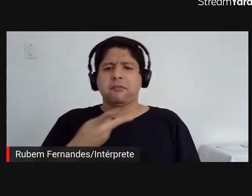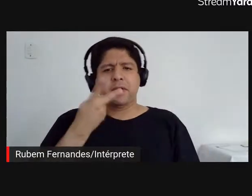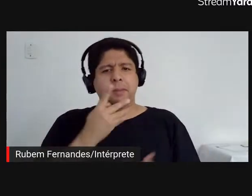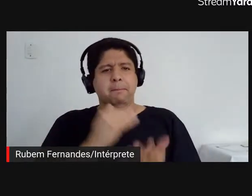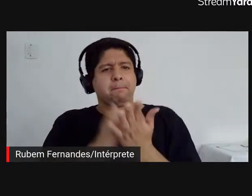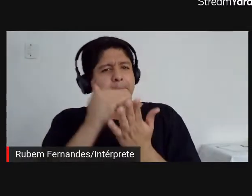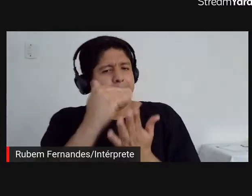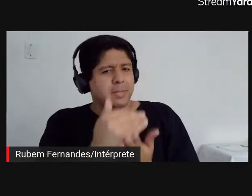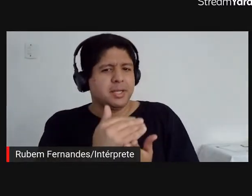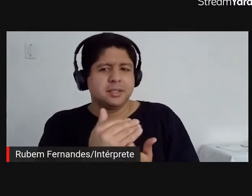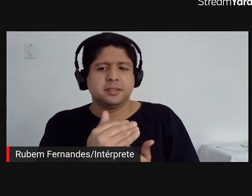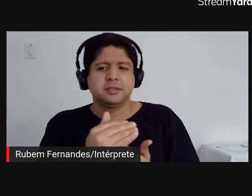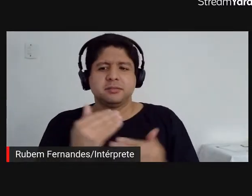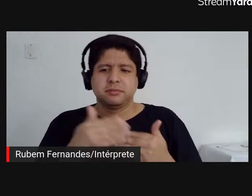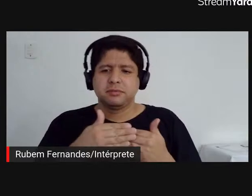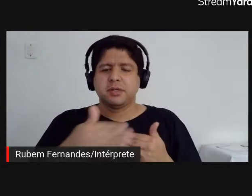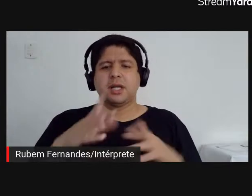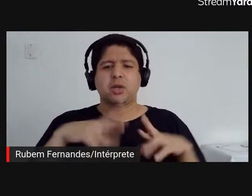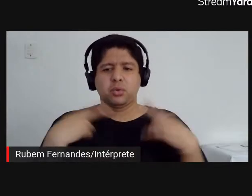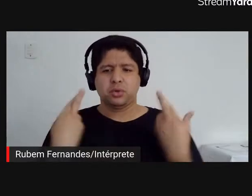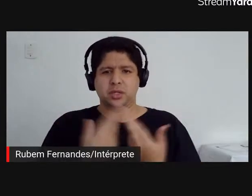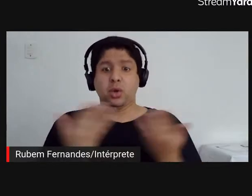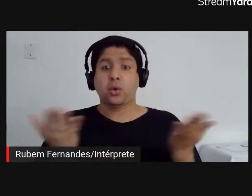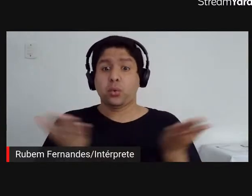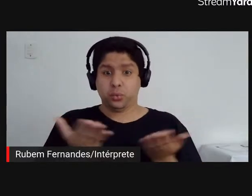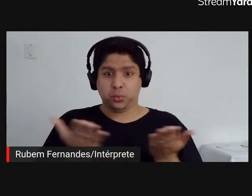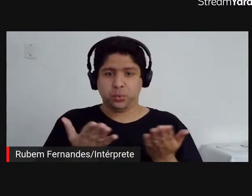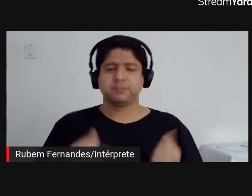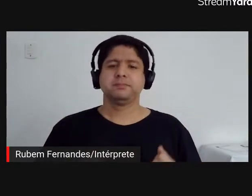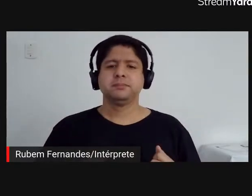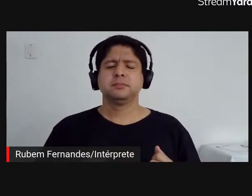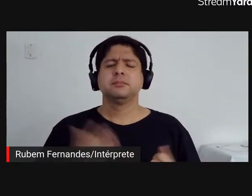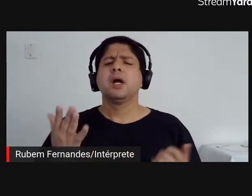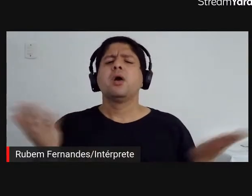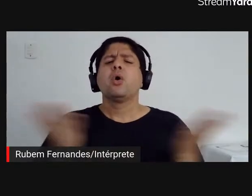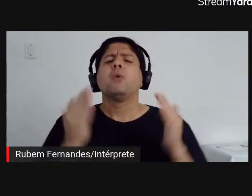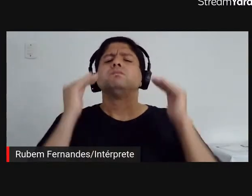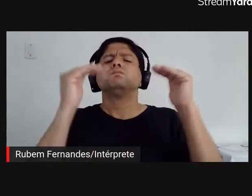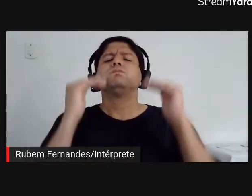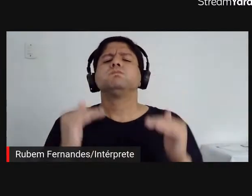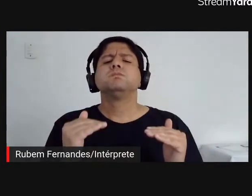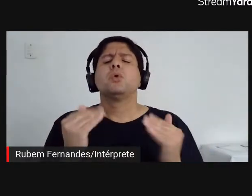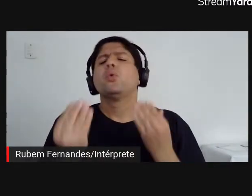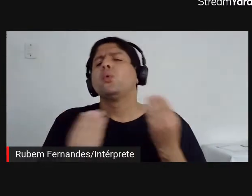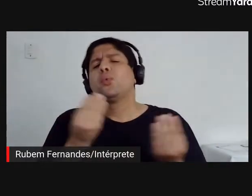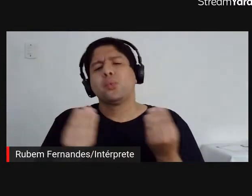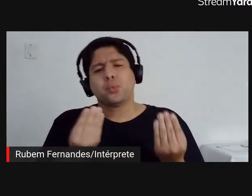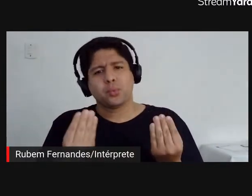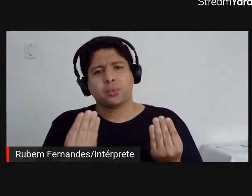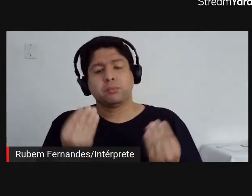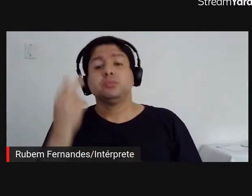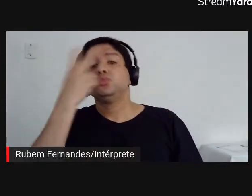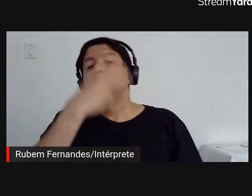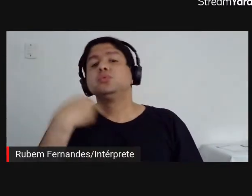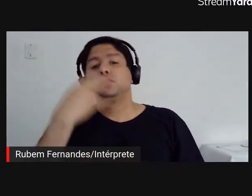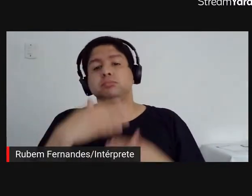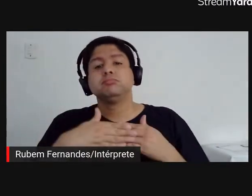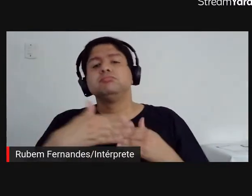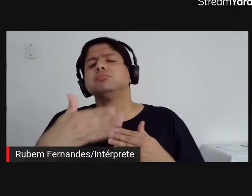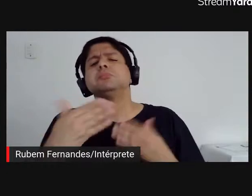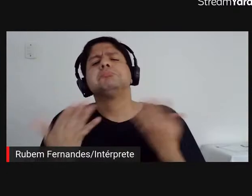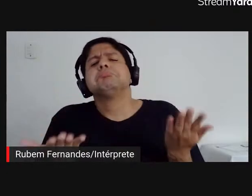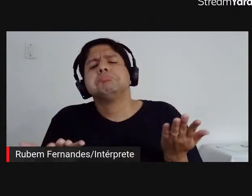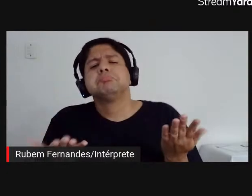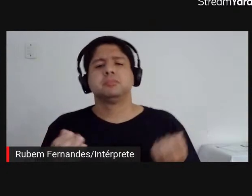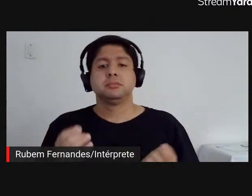nossa reunião aqui hoje. E como vai ser o esquema dentro dessa mesa, durante essas duas horas? Então, essa mesa